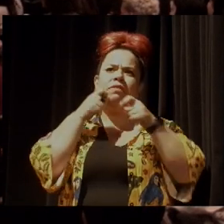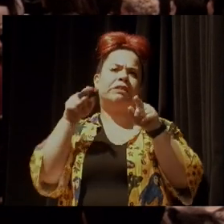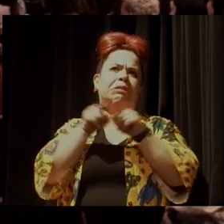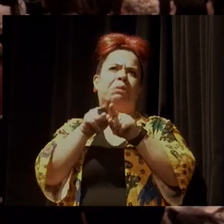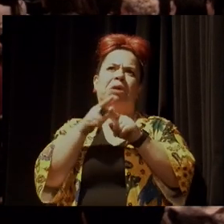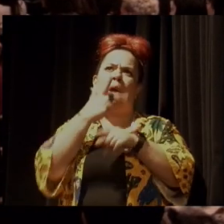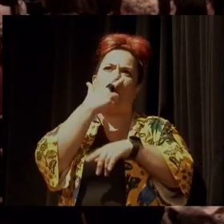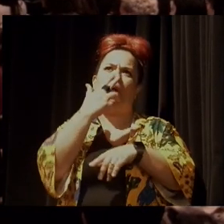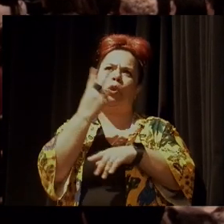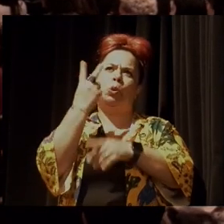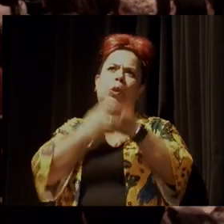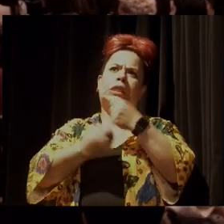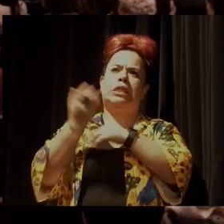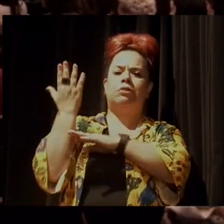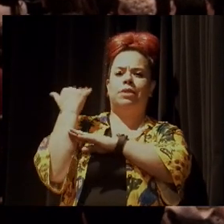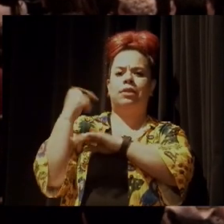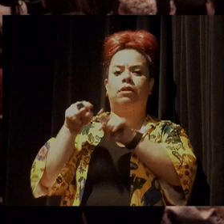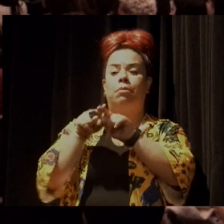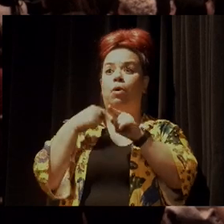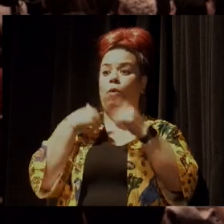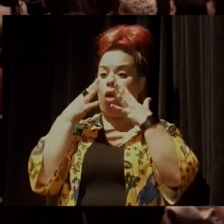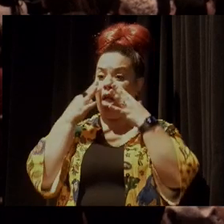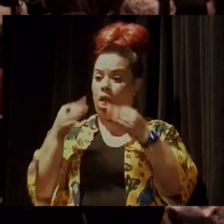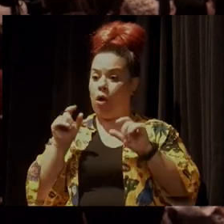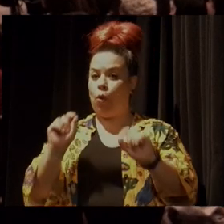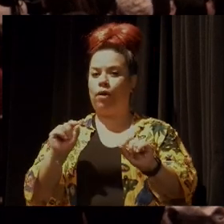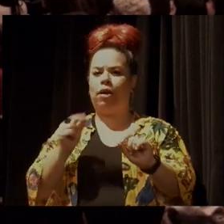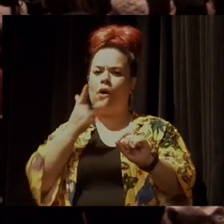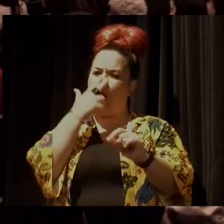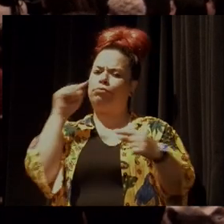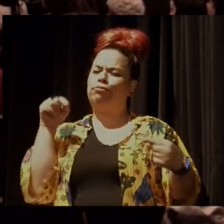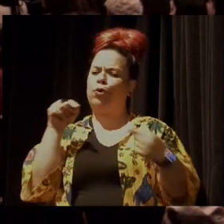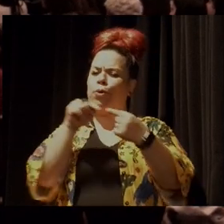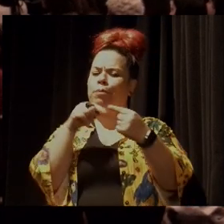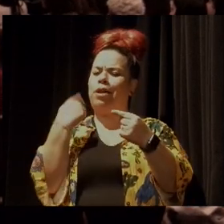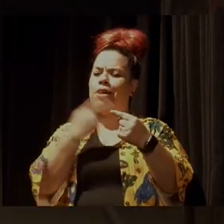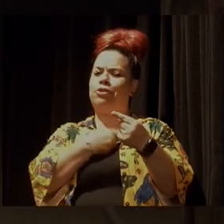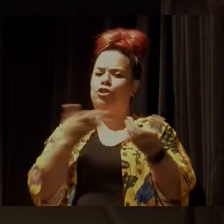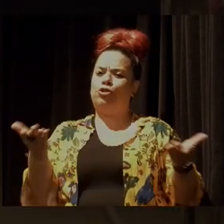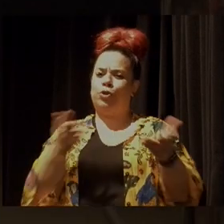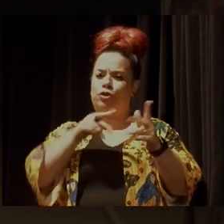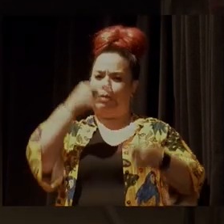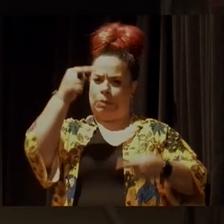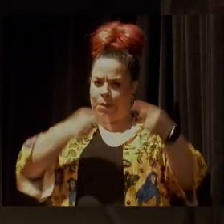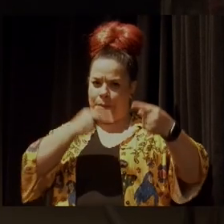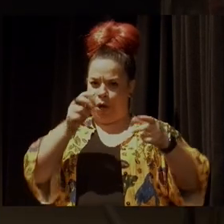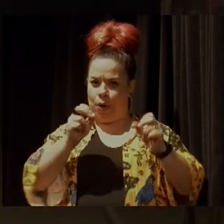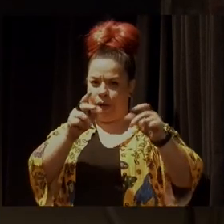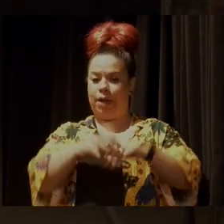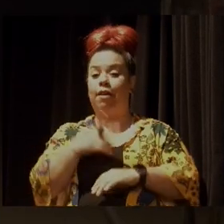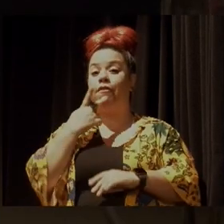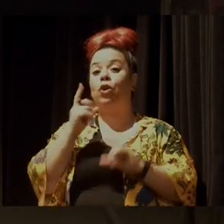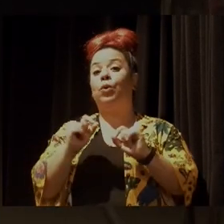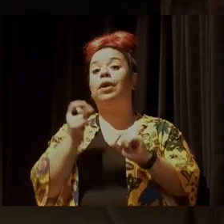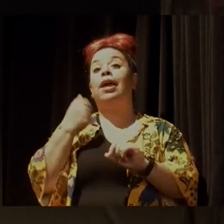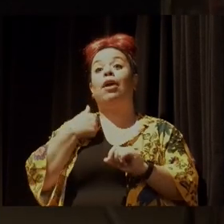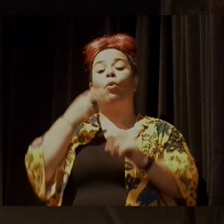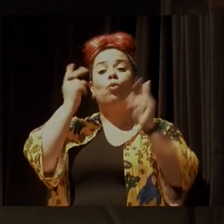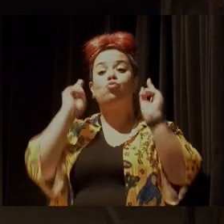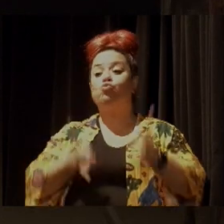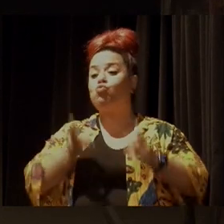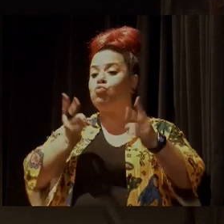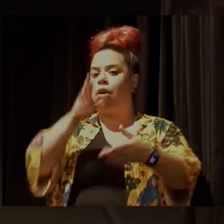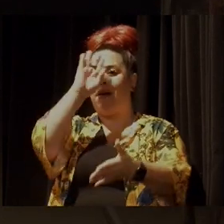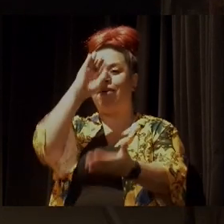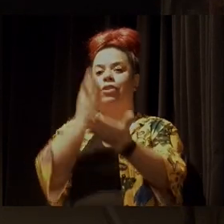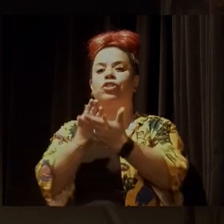que um ou dois anos atrás, que me chamou muita atenção, acho que conecta muito com o que a gente vai discutir aqui hoje. Ela disse, e sigo acreditando no que